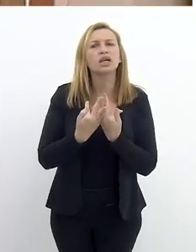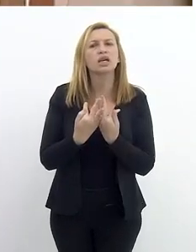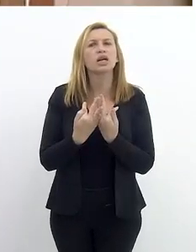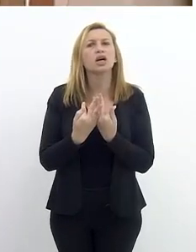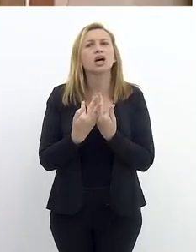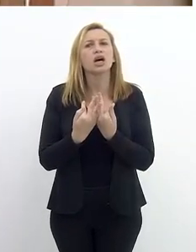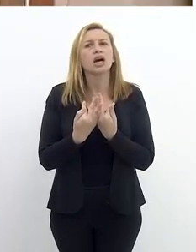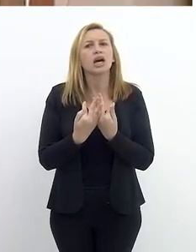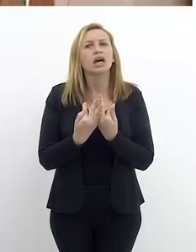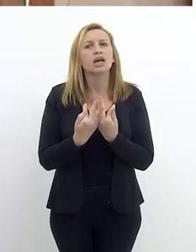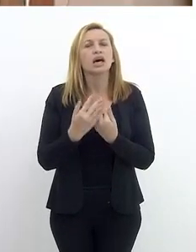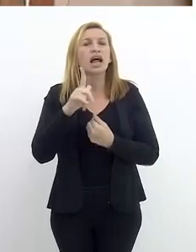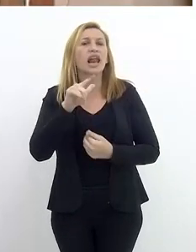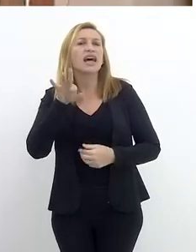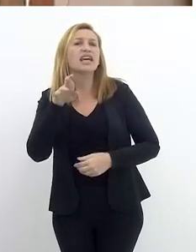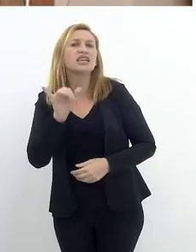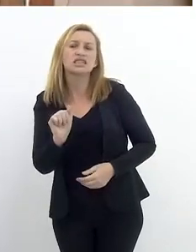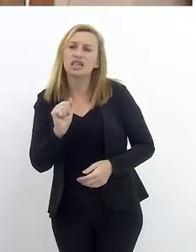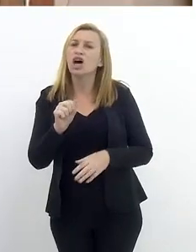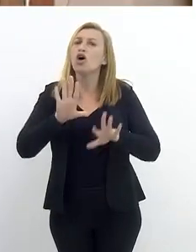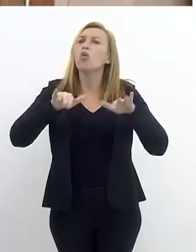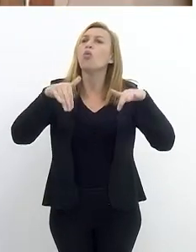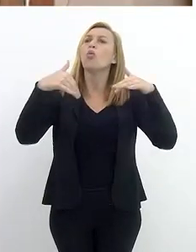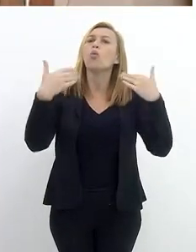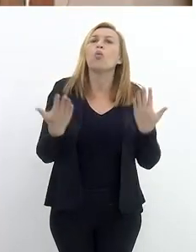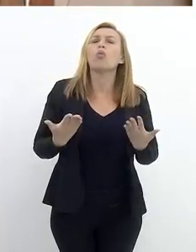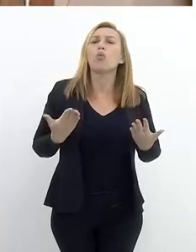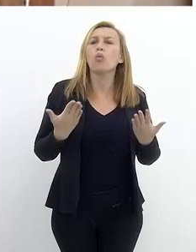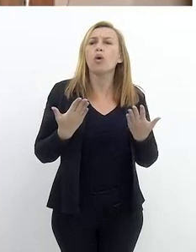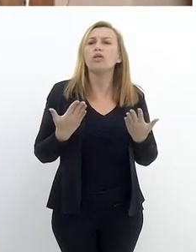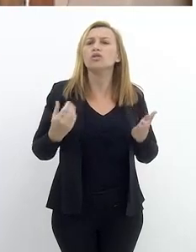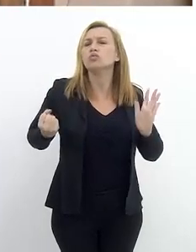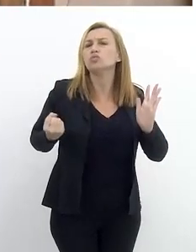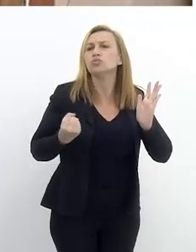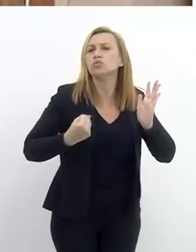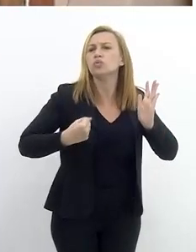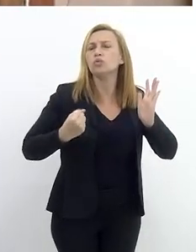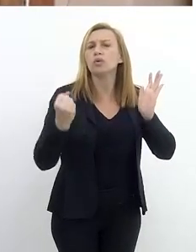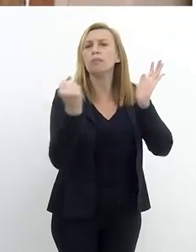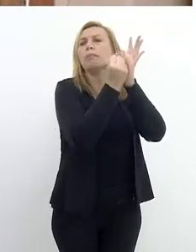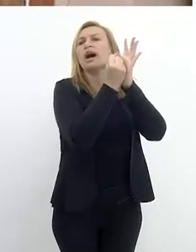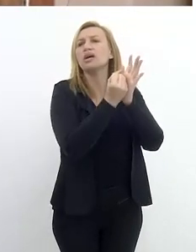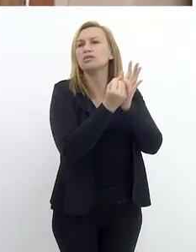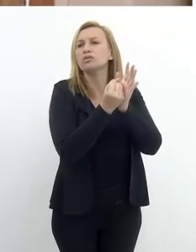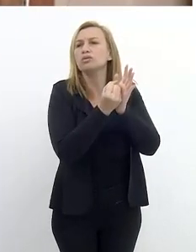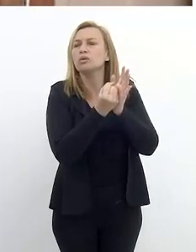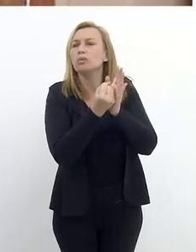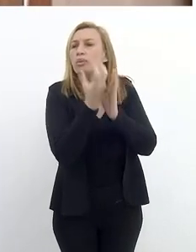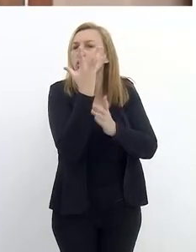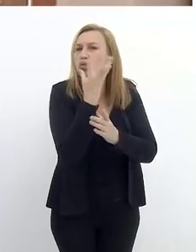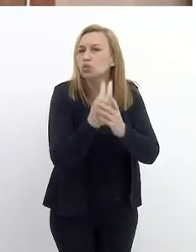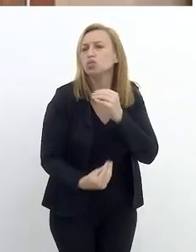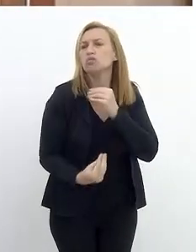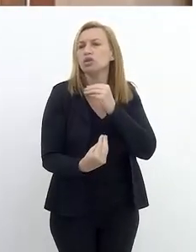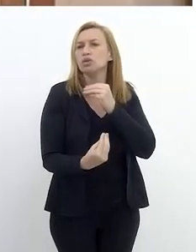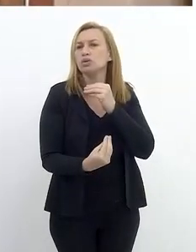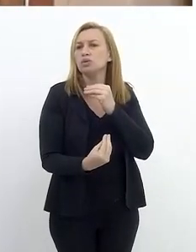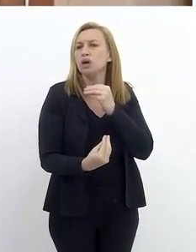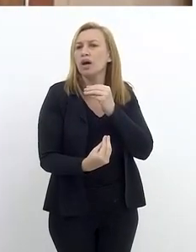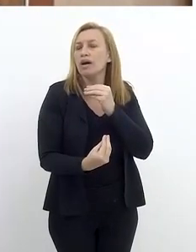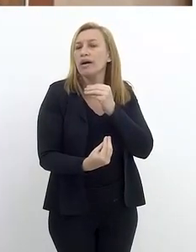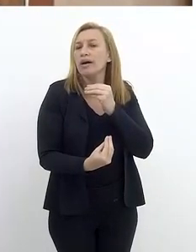família, Larissa, quais são os impactos que o desaparecimento...